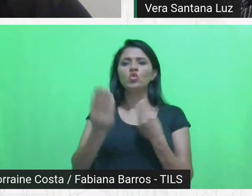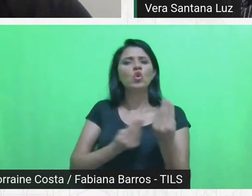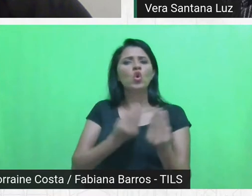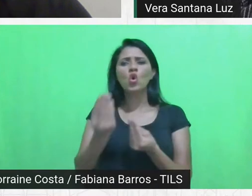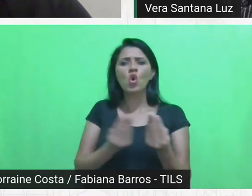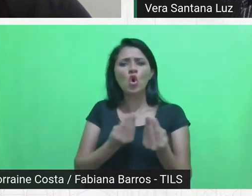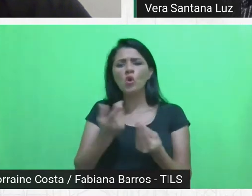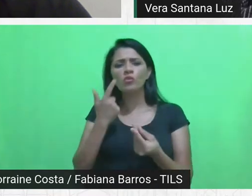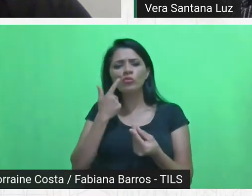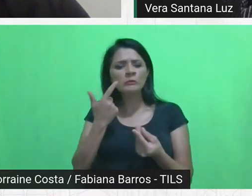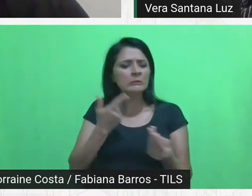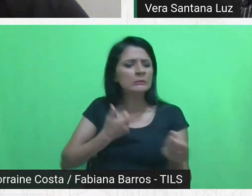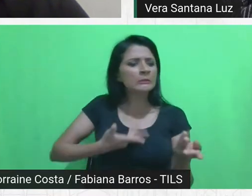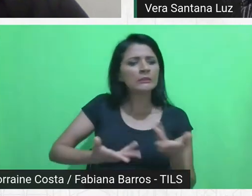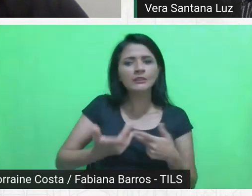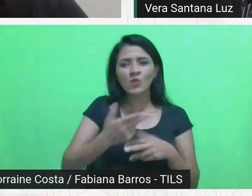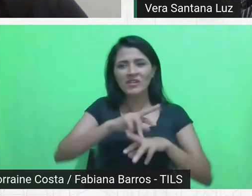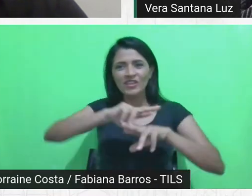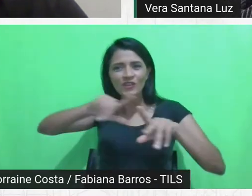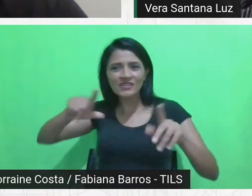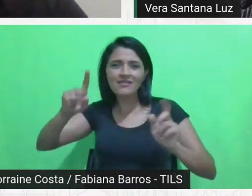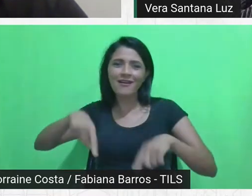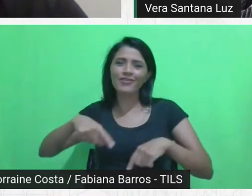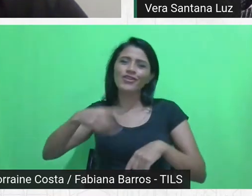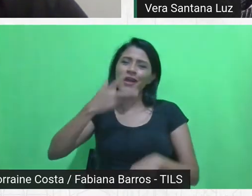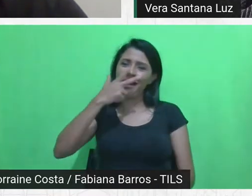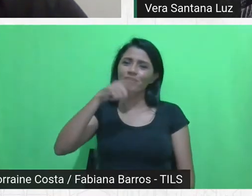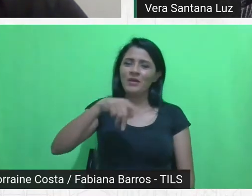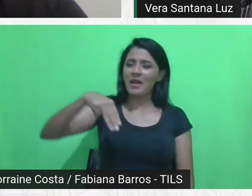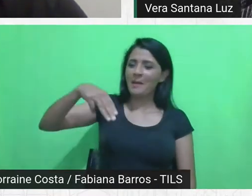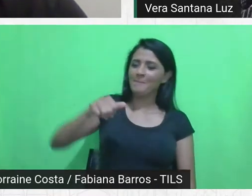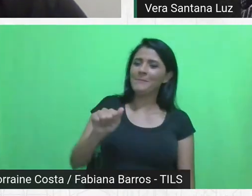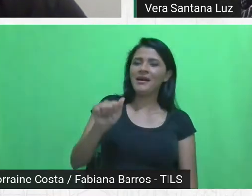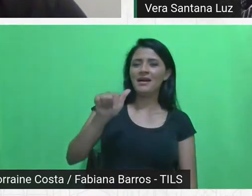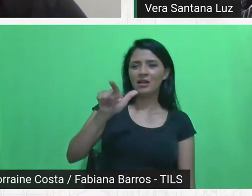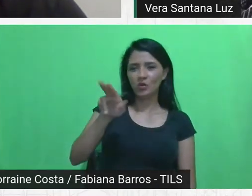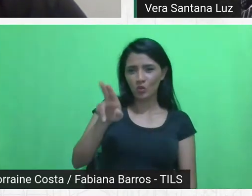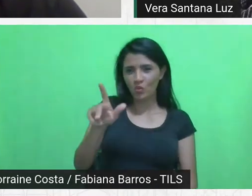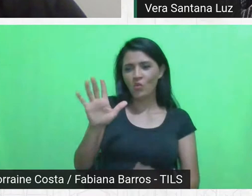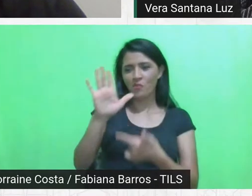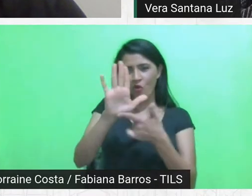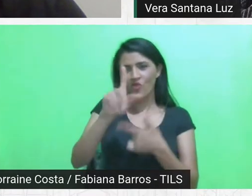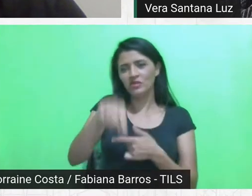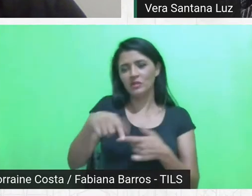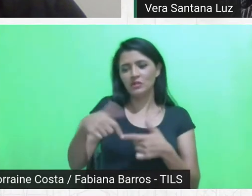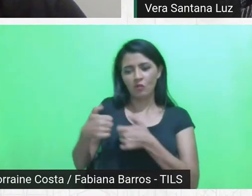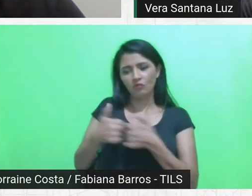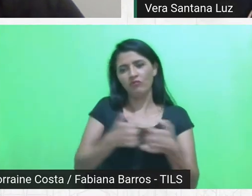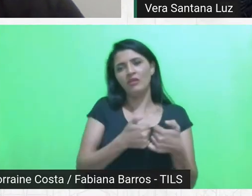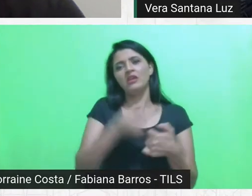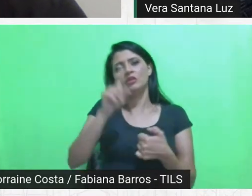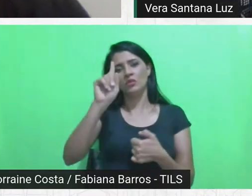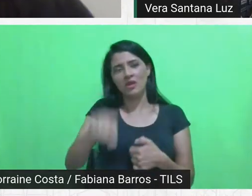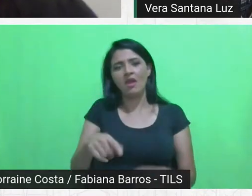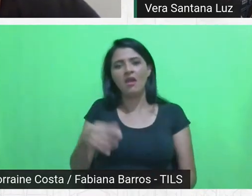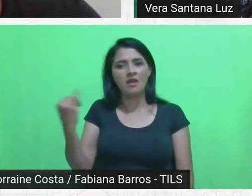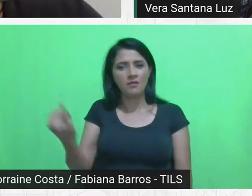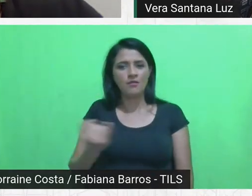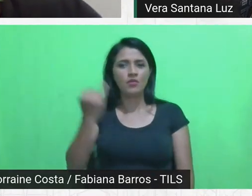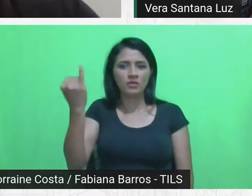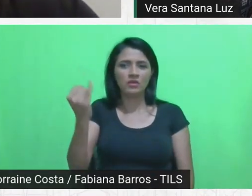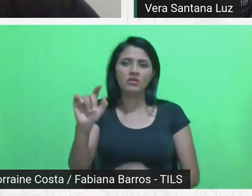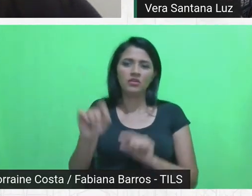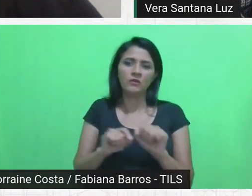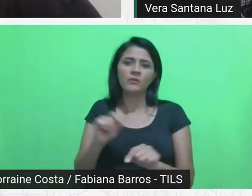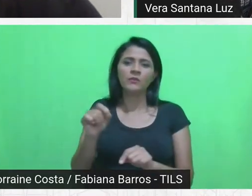Então, eu acho que a Malu mostra um campo que mostra as contradições, mostra os conflitos, isso eu acho que é muito importante para que esses rincões